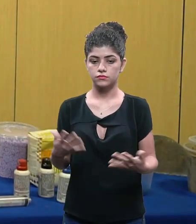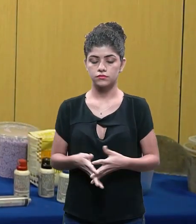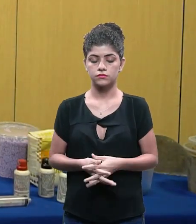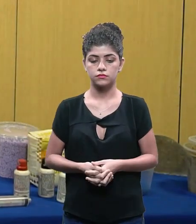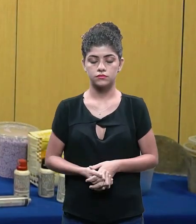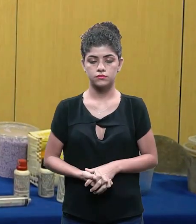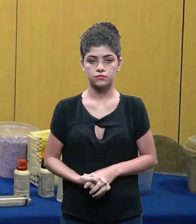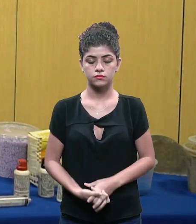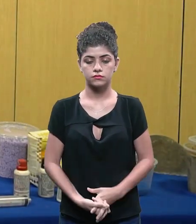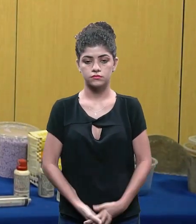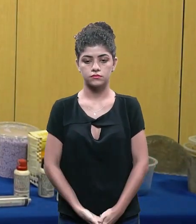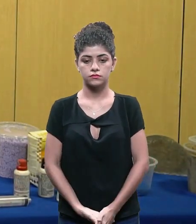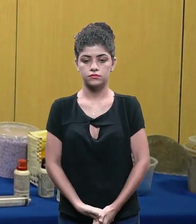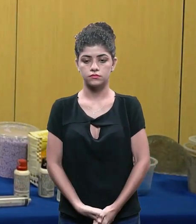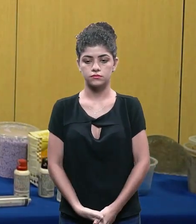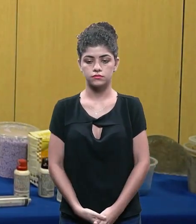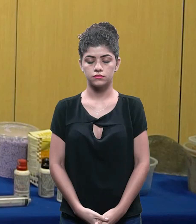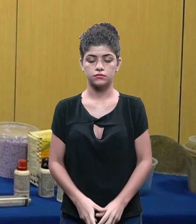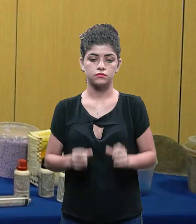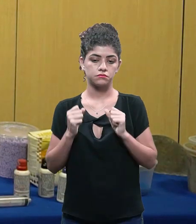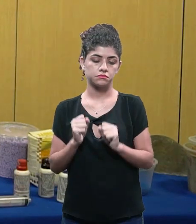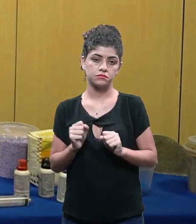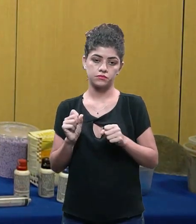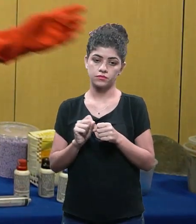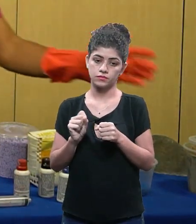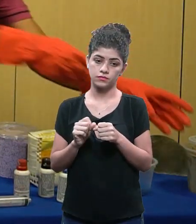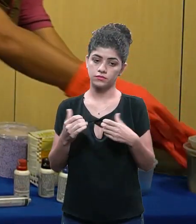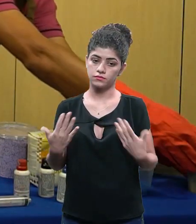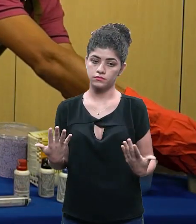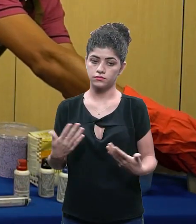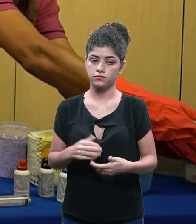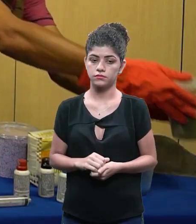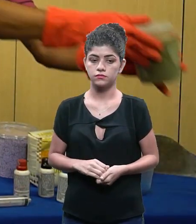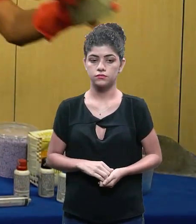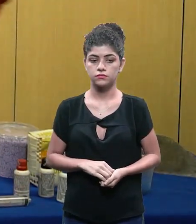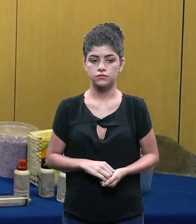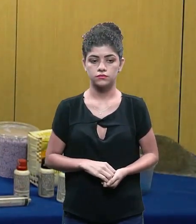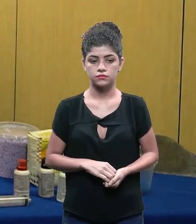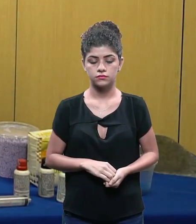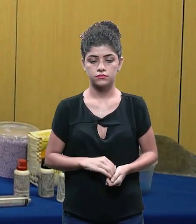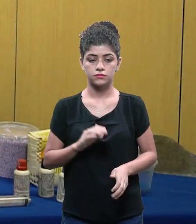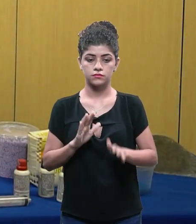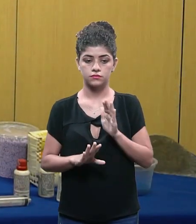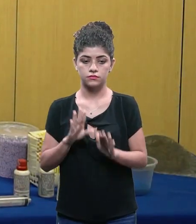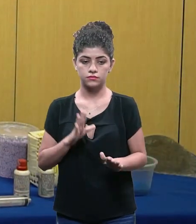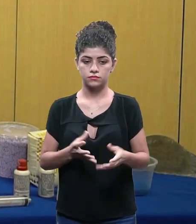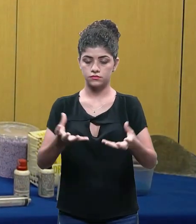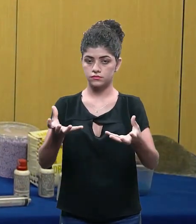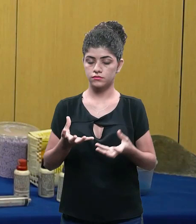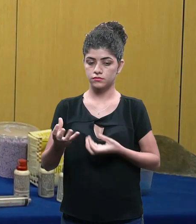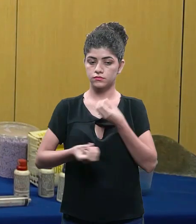eu posso gerar pra fazer essa que que eu posso fazer então